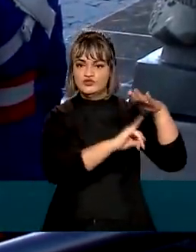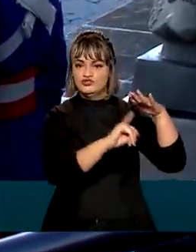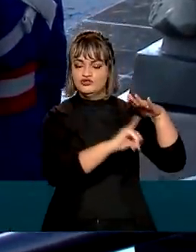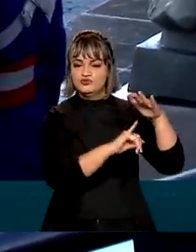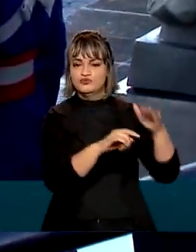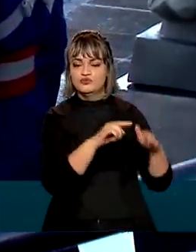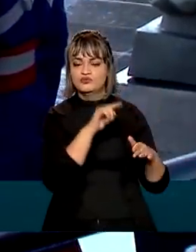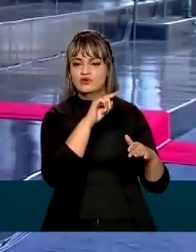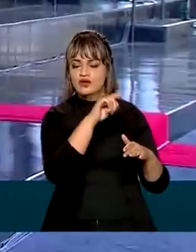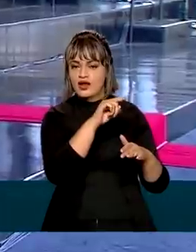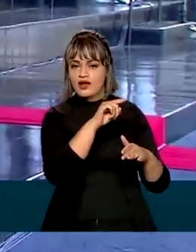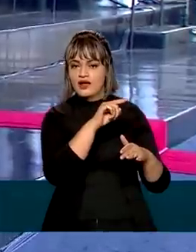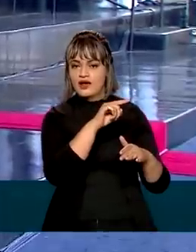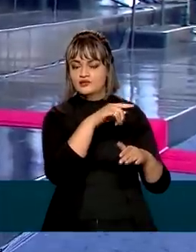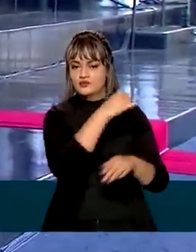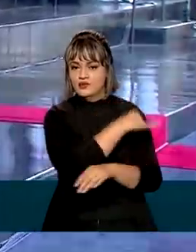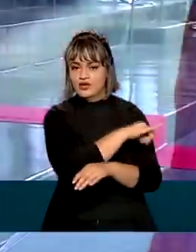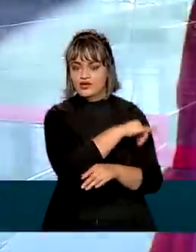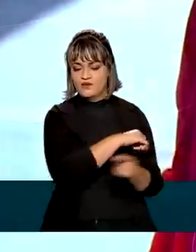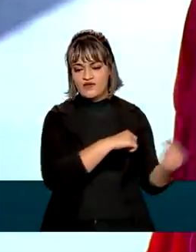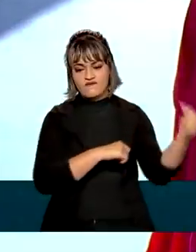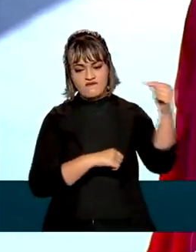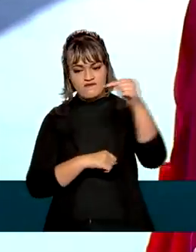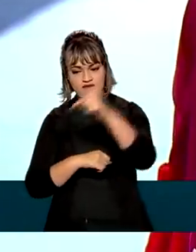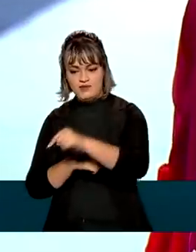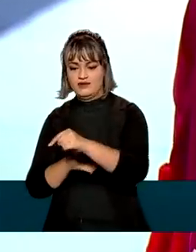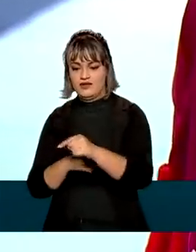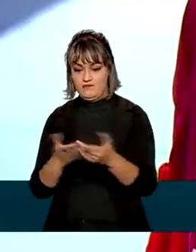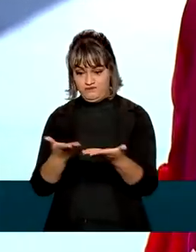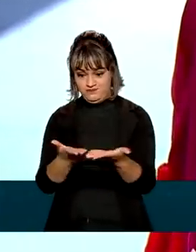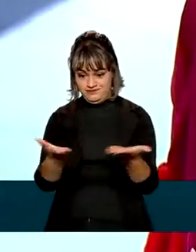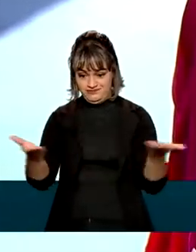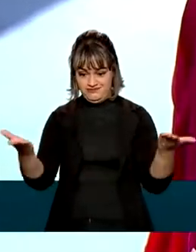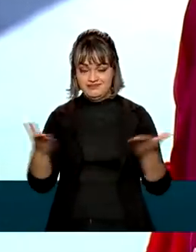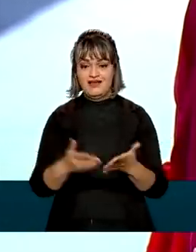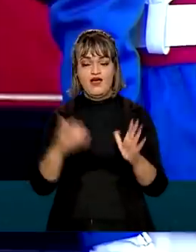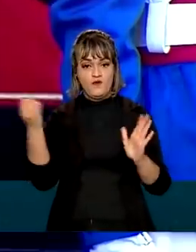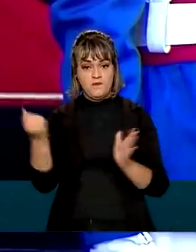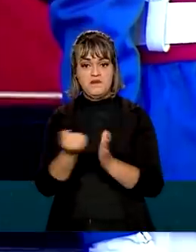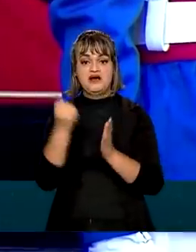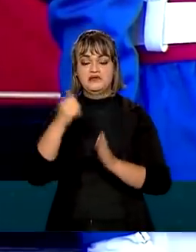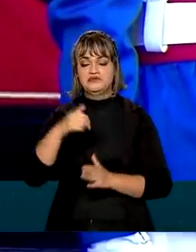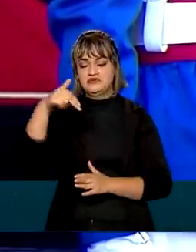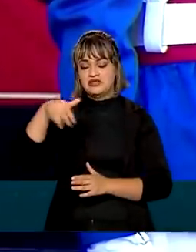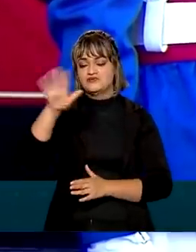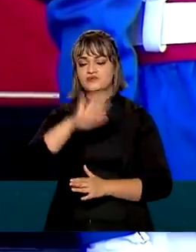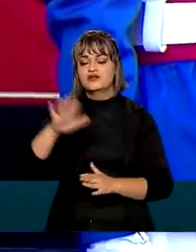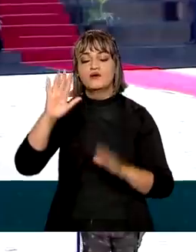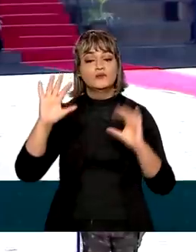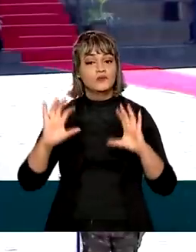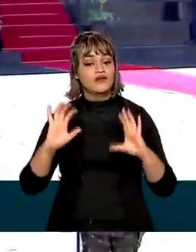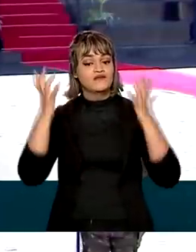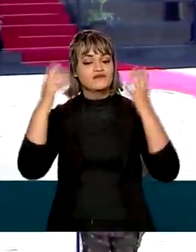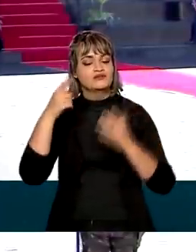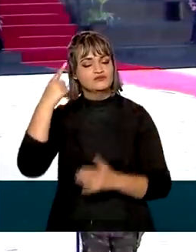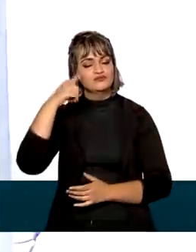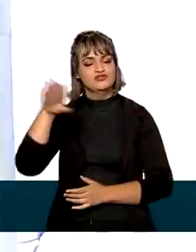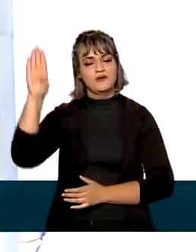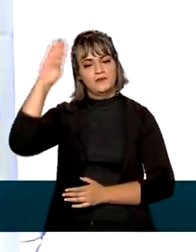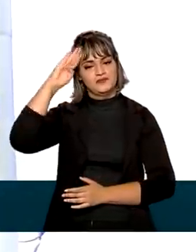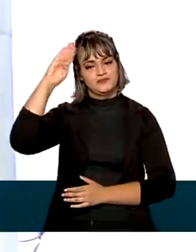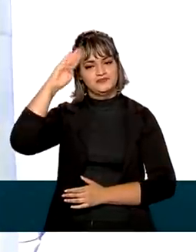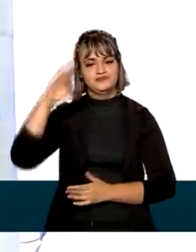Geográfico Brasileiro, no Rio de Janeiro. Ela foi exibida como símbolo nacional durante a solenidade do Dia do